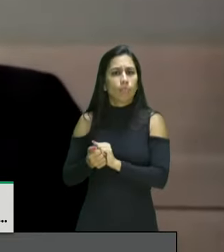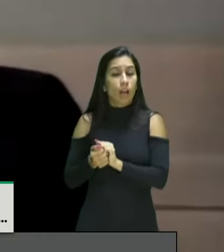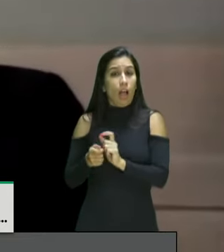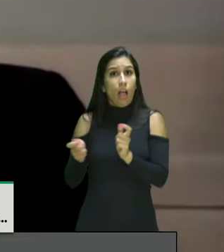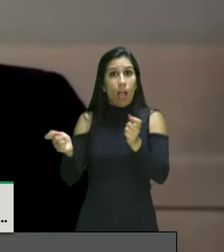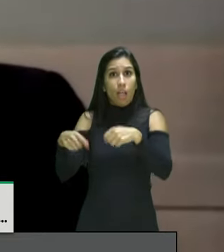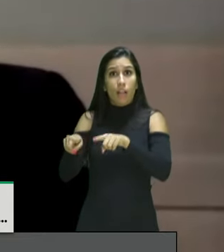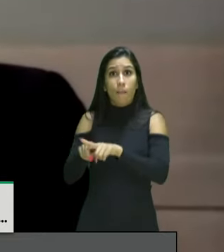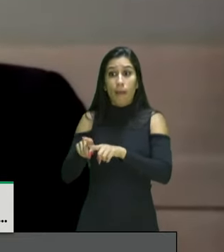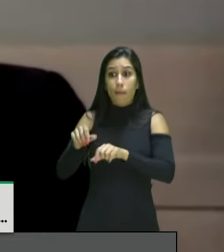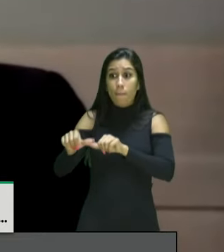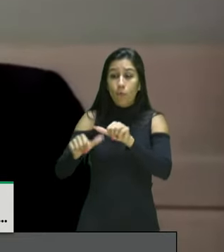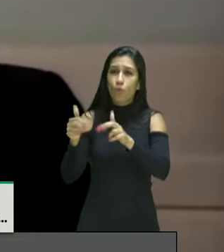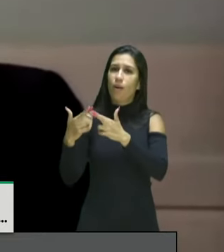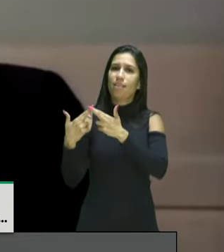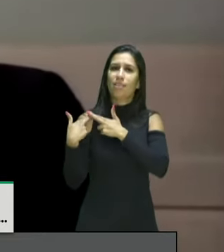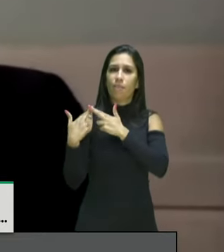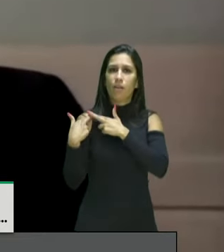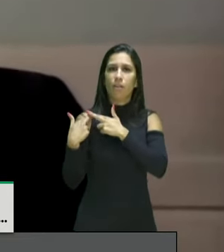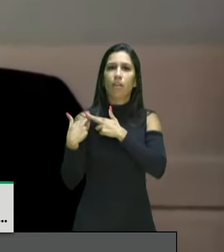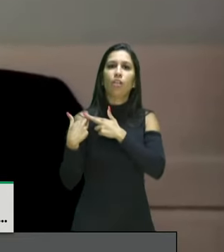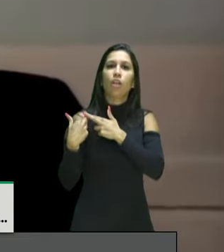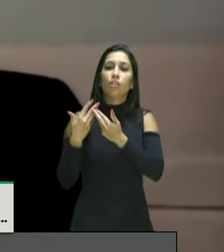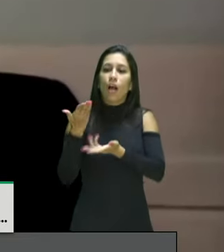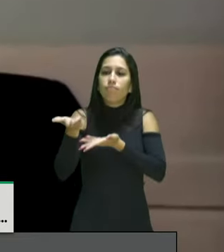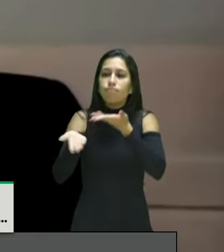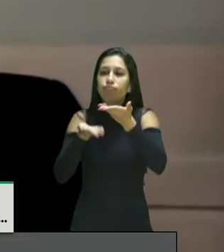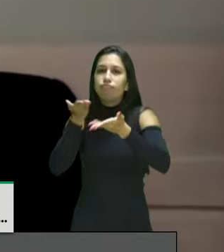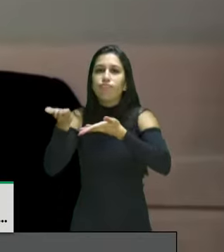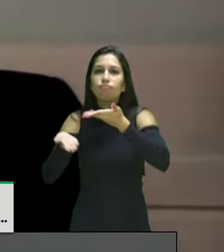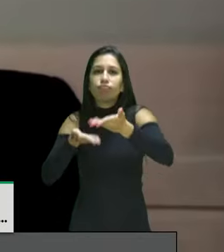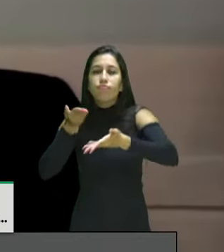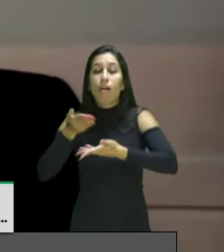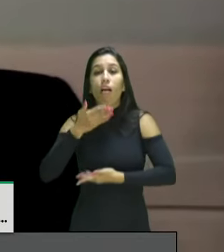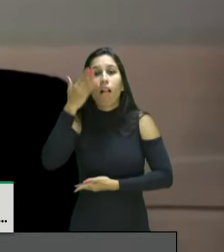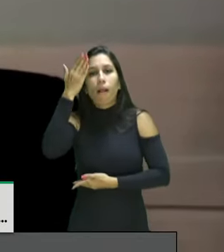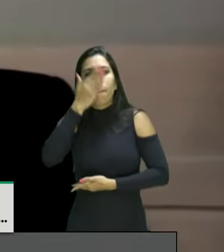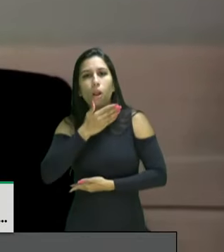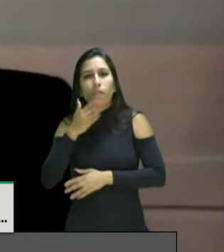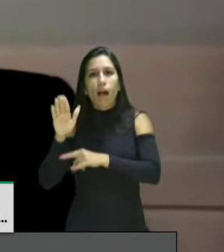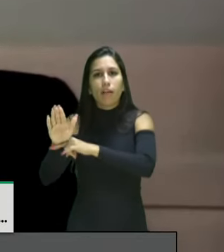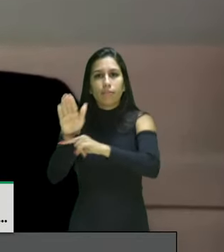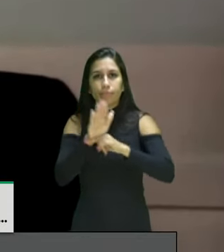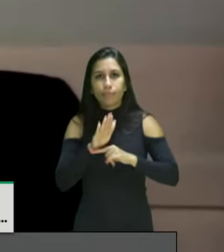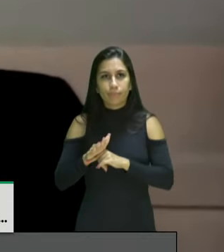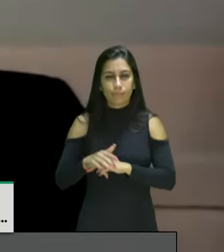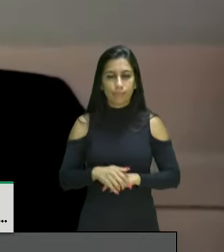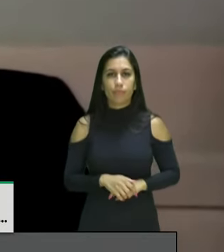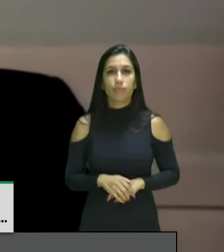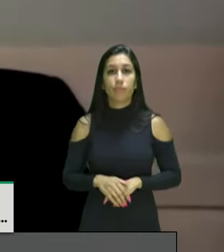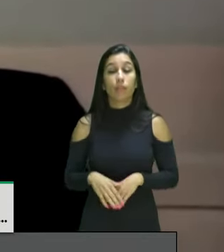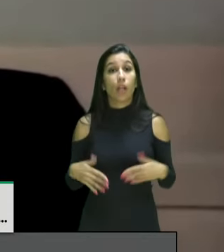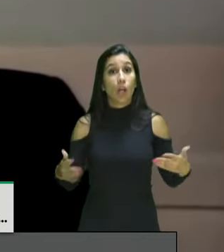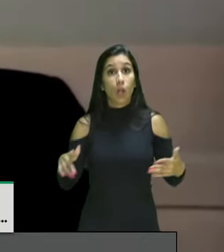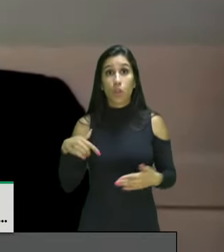obrigação, uma obrigação internacional de prestação de contas. Nós, no Brasil,